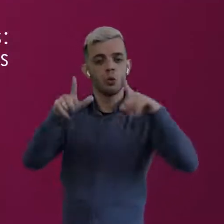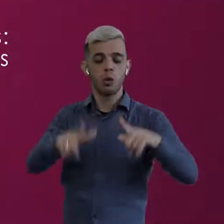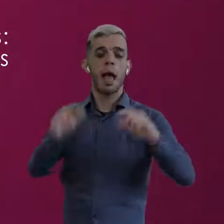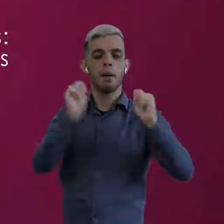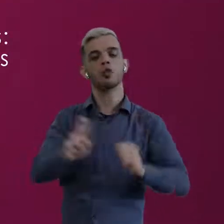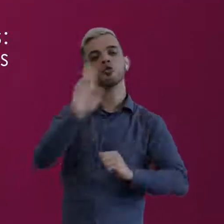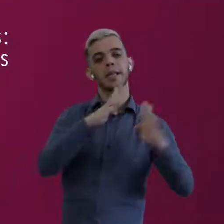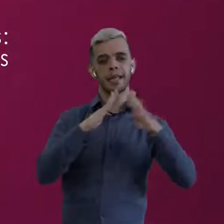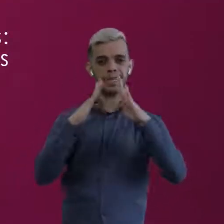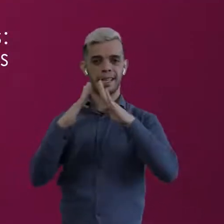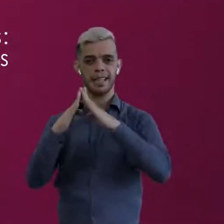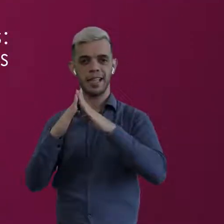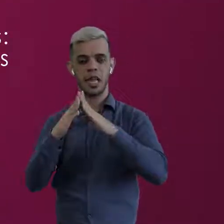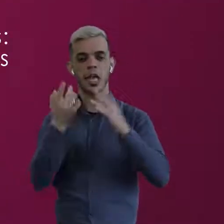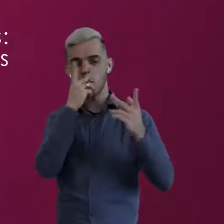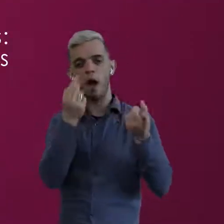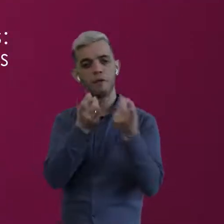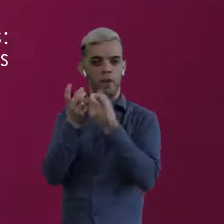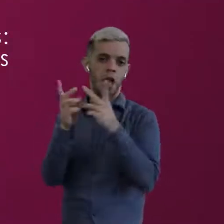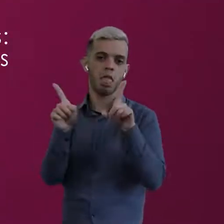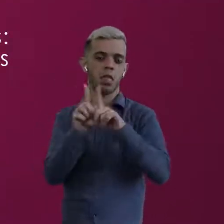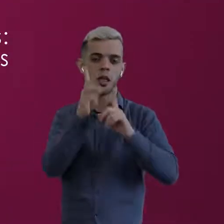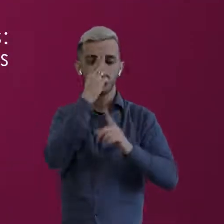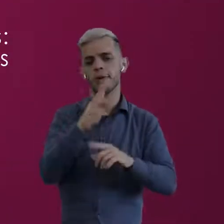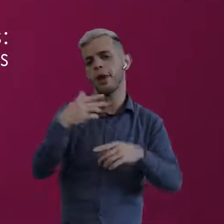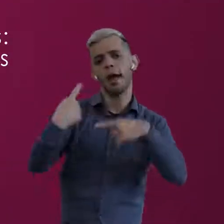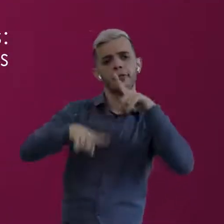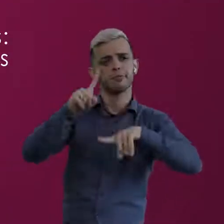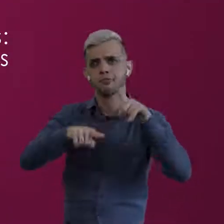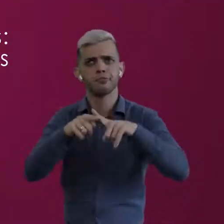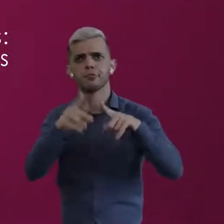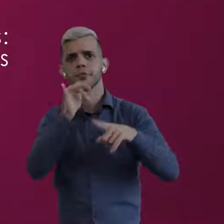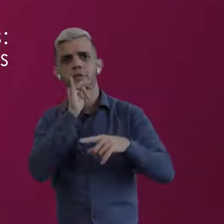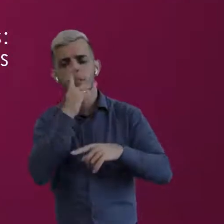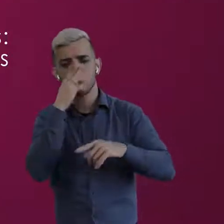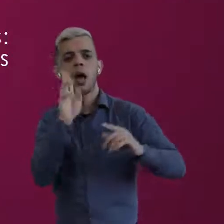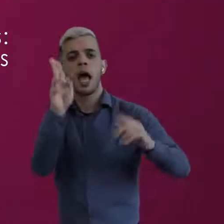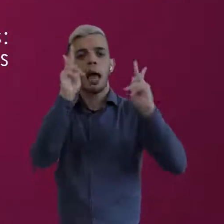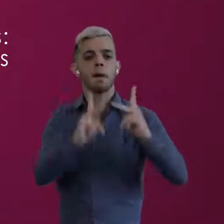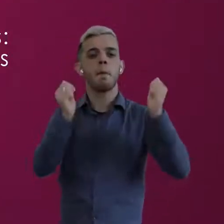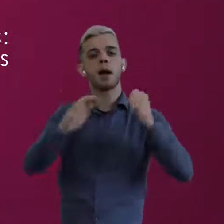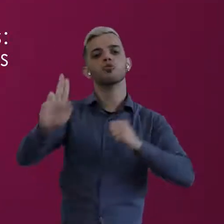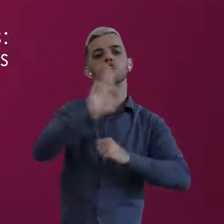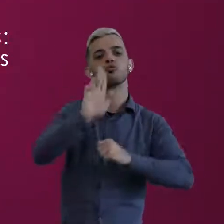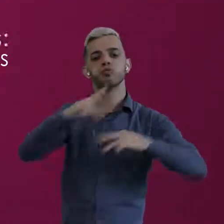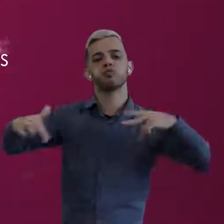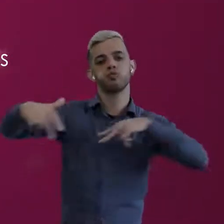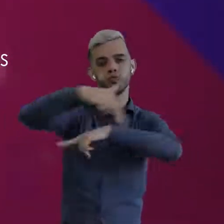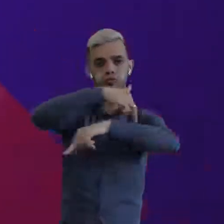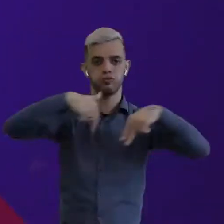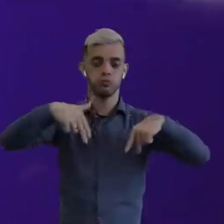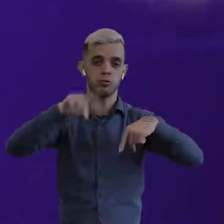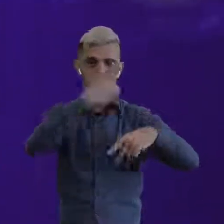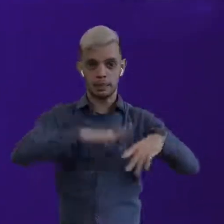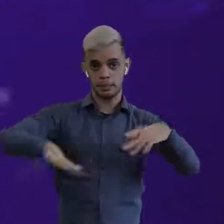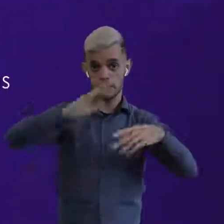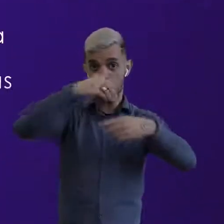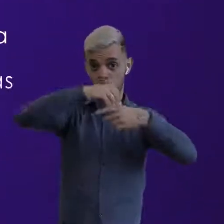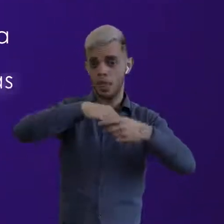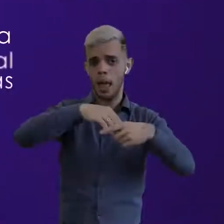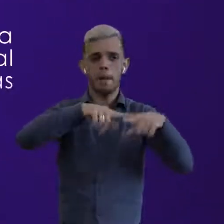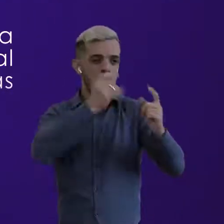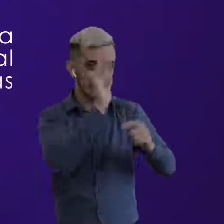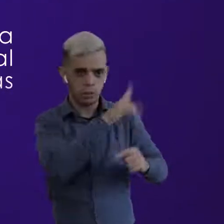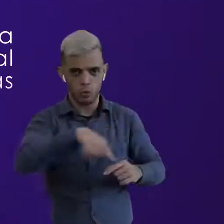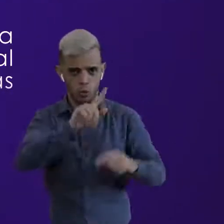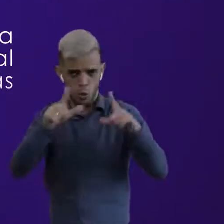São aquelas áreas que são de uso residencial, uso comercial, serviços, onde há a circulação das pessoas, das unidades.